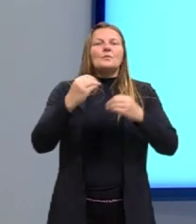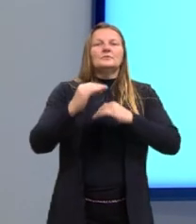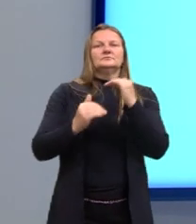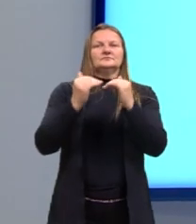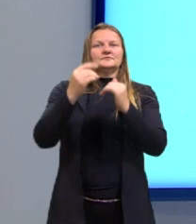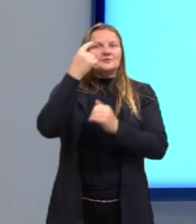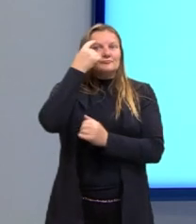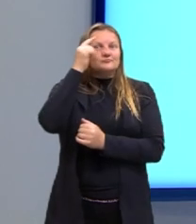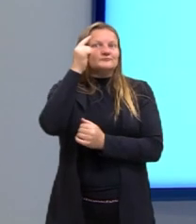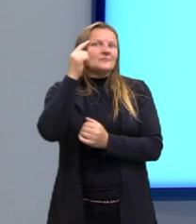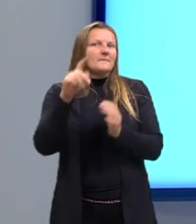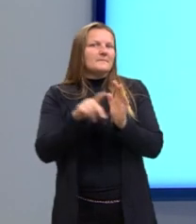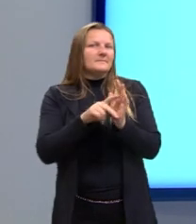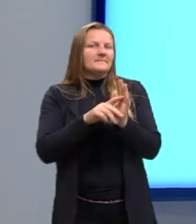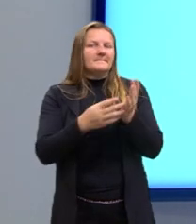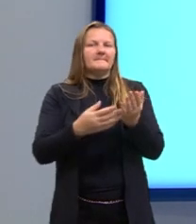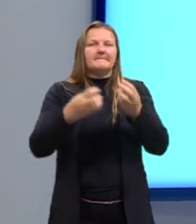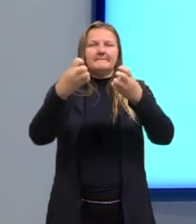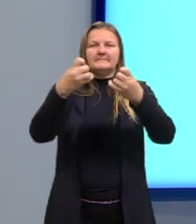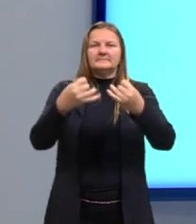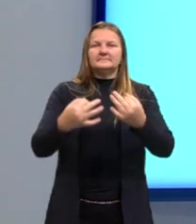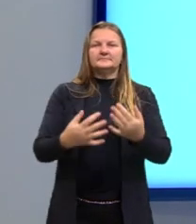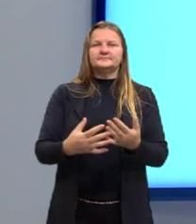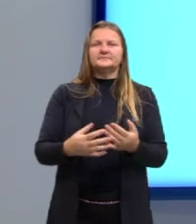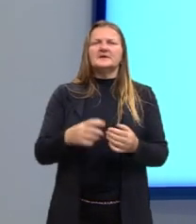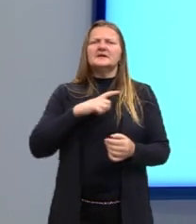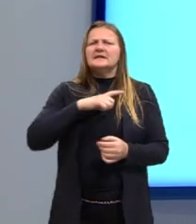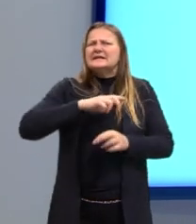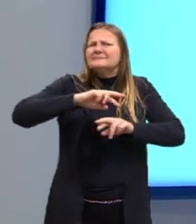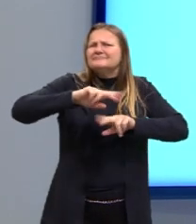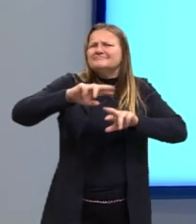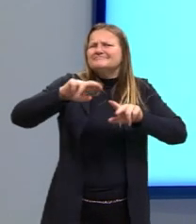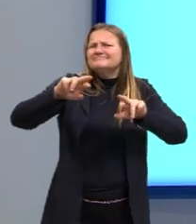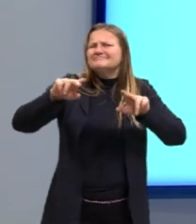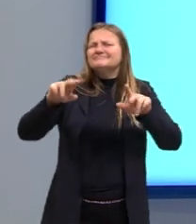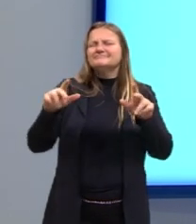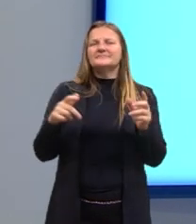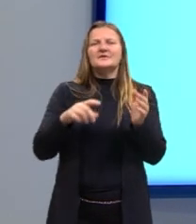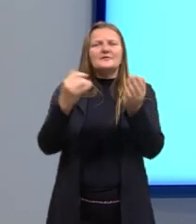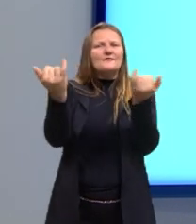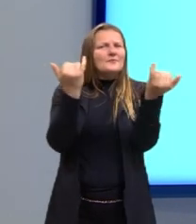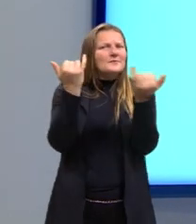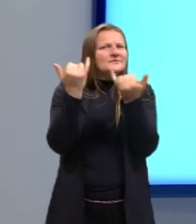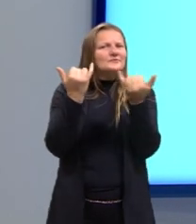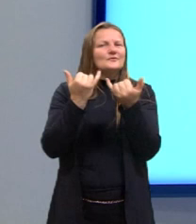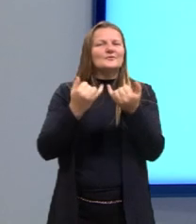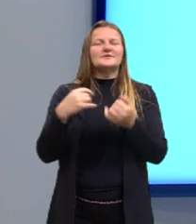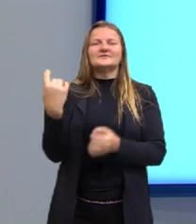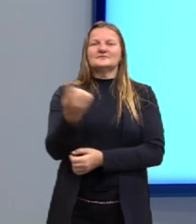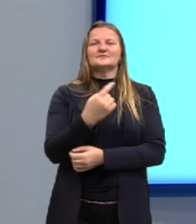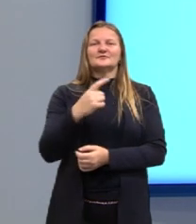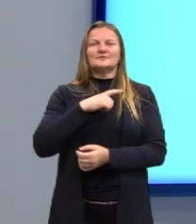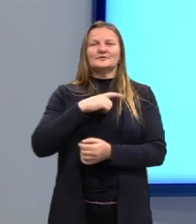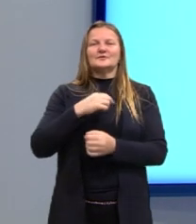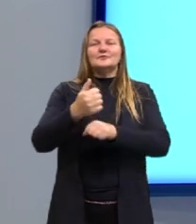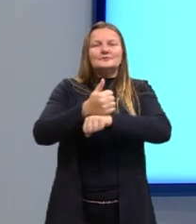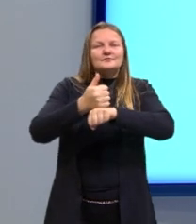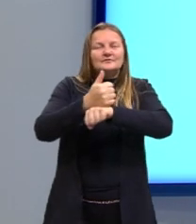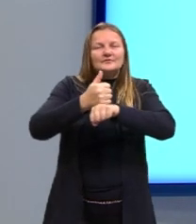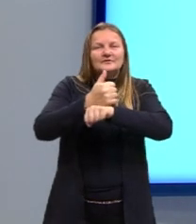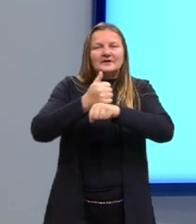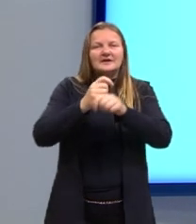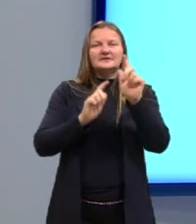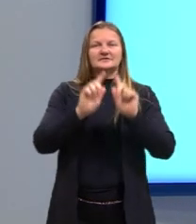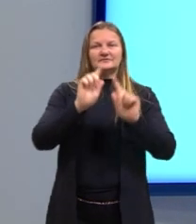essa ideia, né? Diante de gigantescas quantidades de informações, os profissionais de